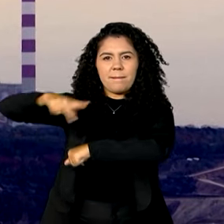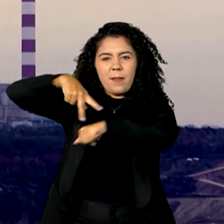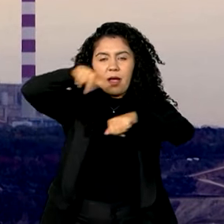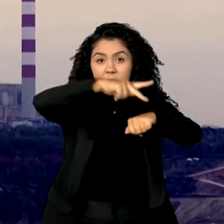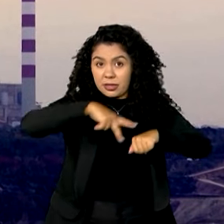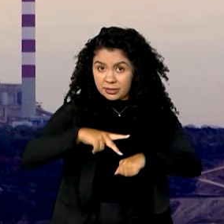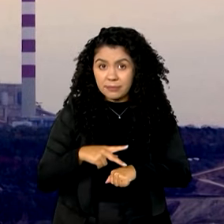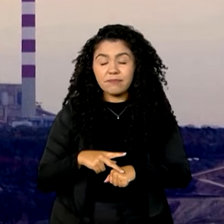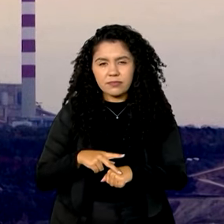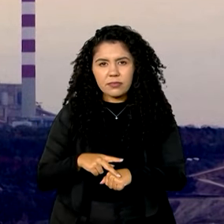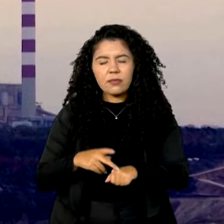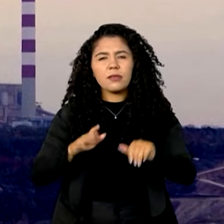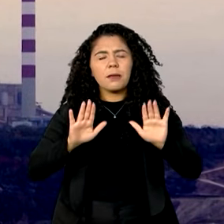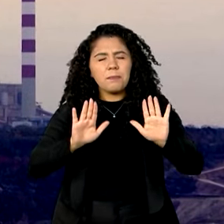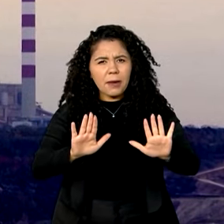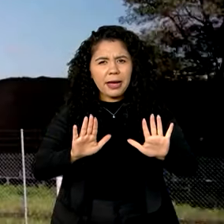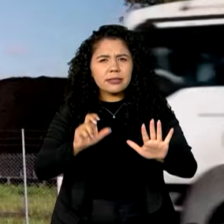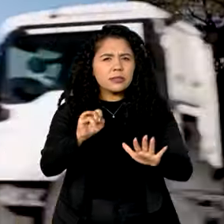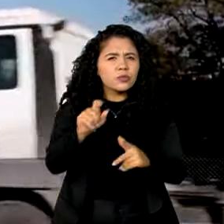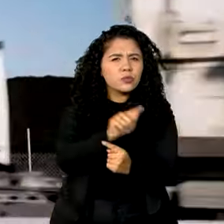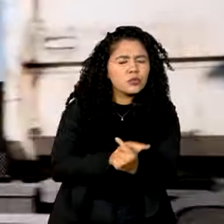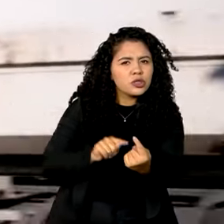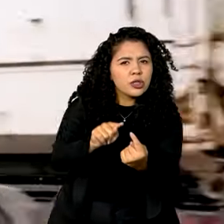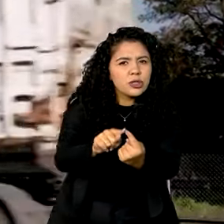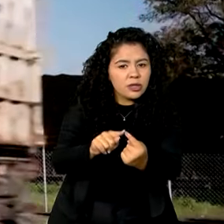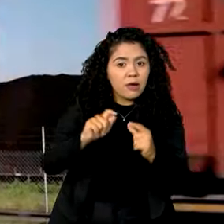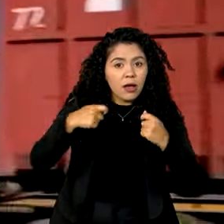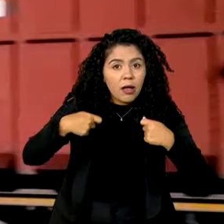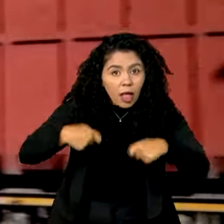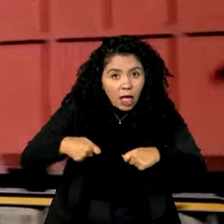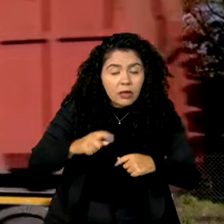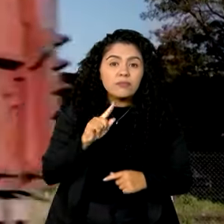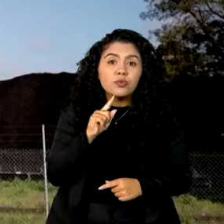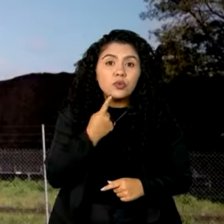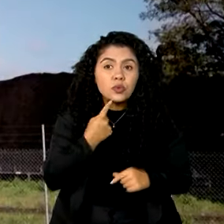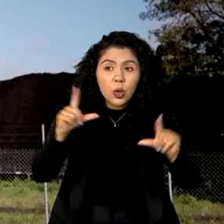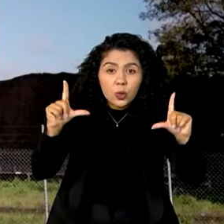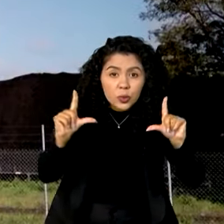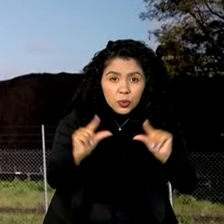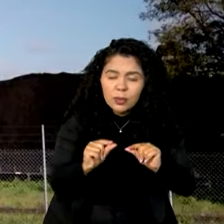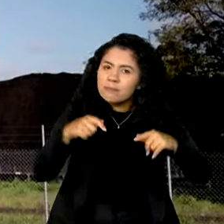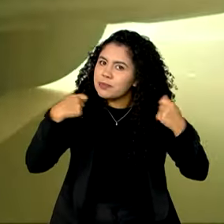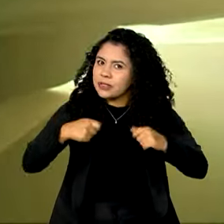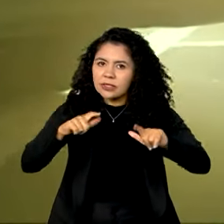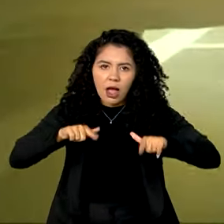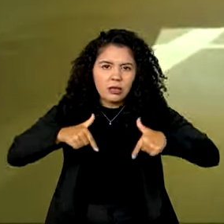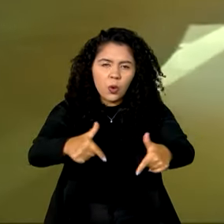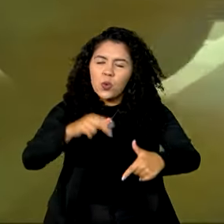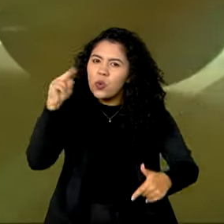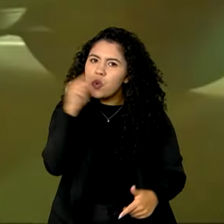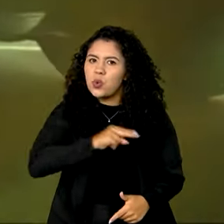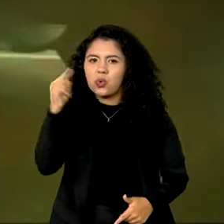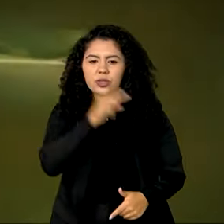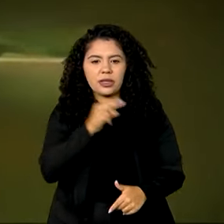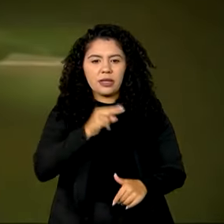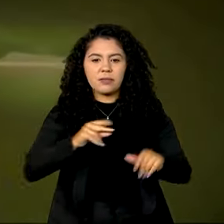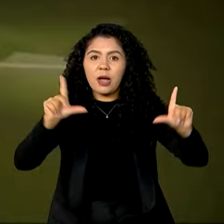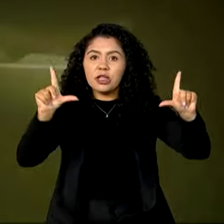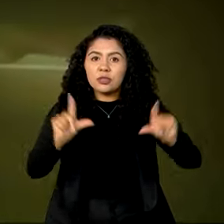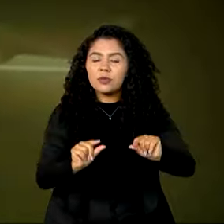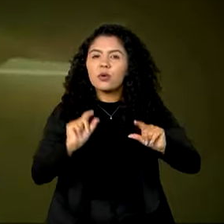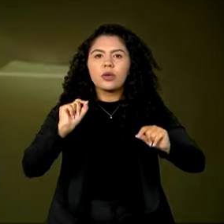se o compromisso é reduzir emissões, é preciso ações urgentes para diminuir o uso de combustíveis